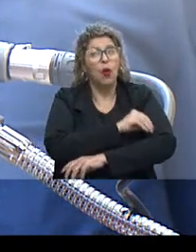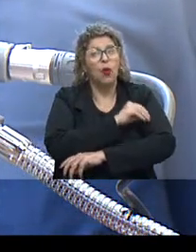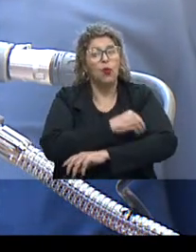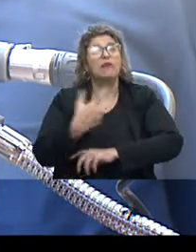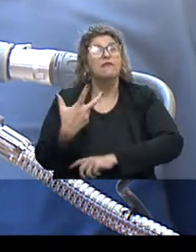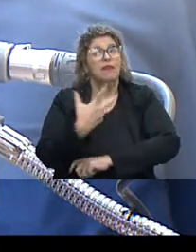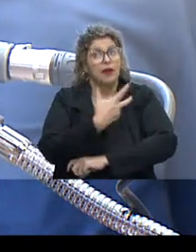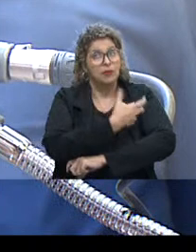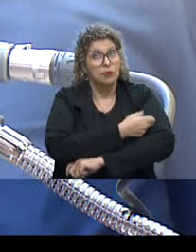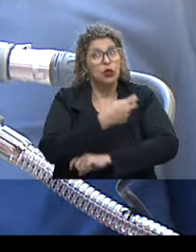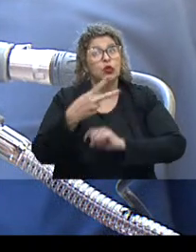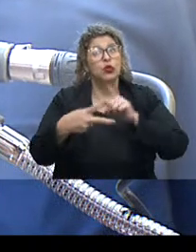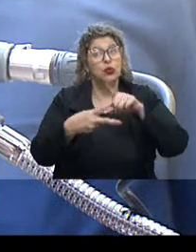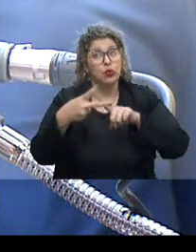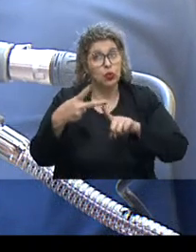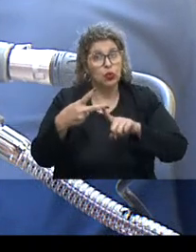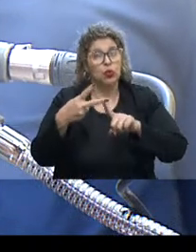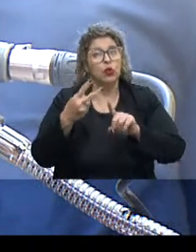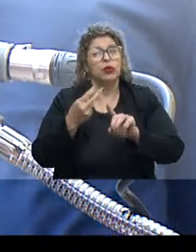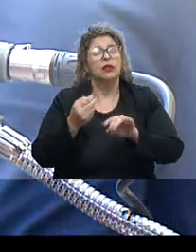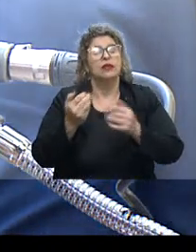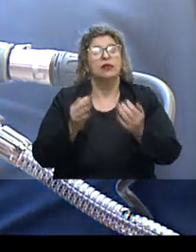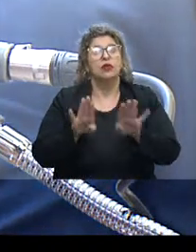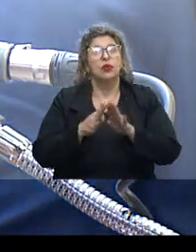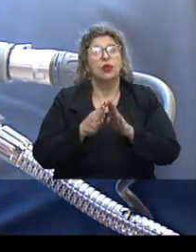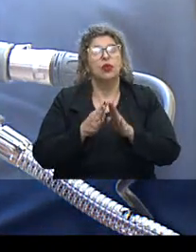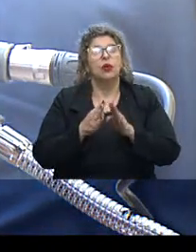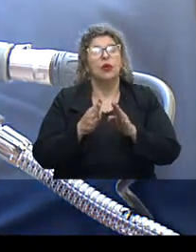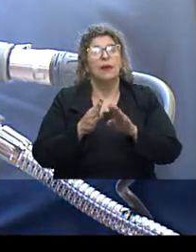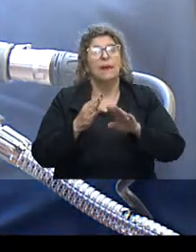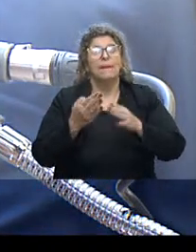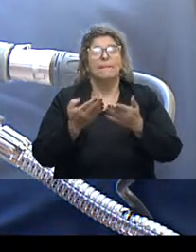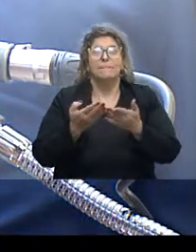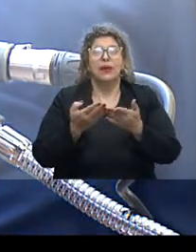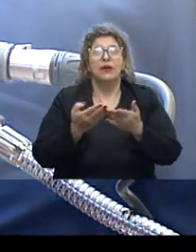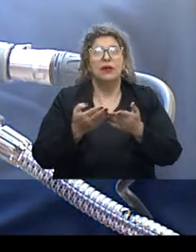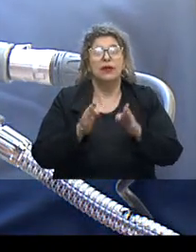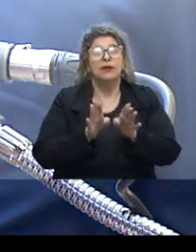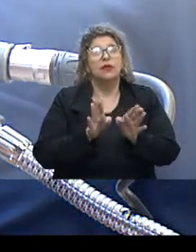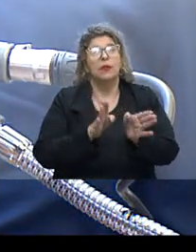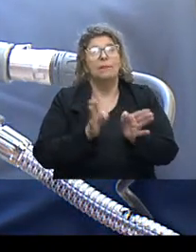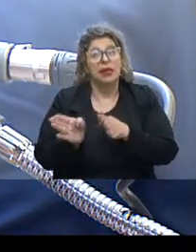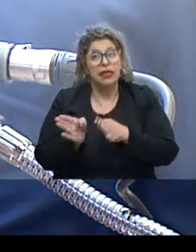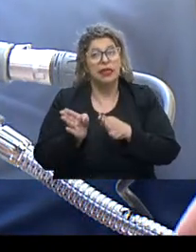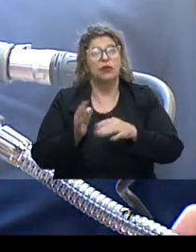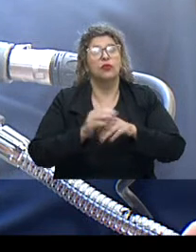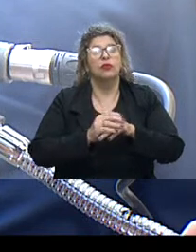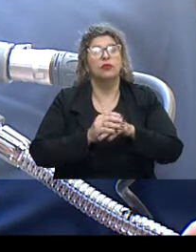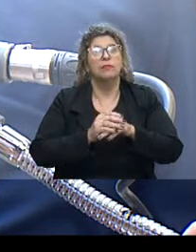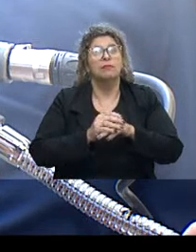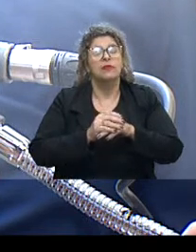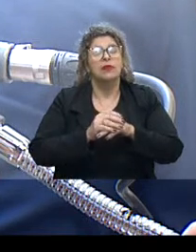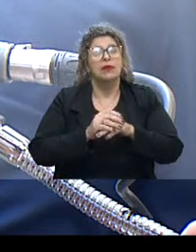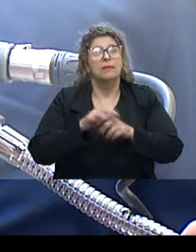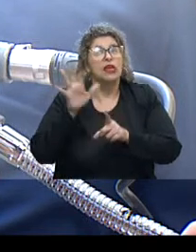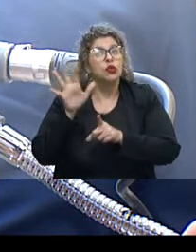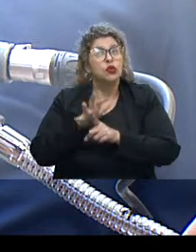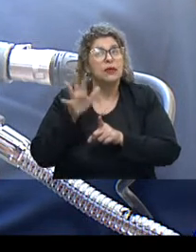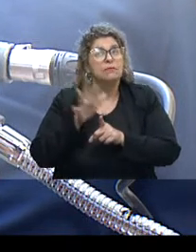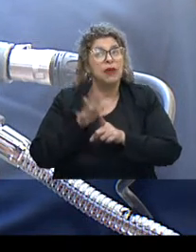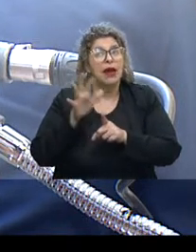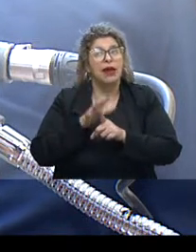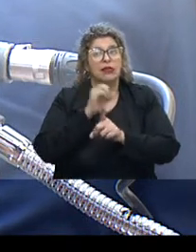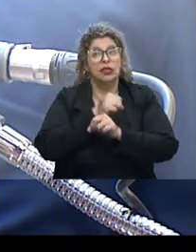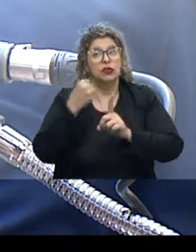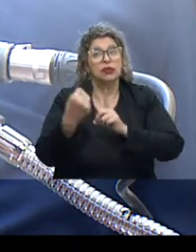vacinar duas doses no período estabelecido pelo laboratório, mas é verdade que os impactos que a pandemia tem causado na